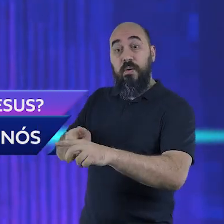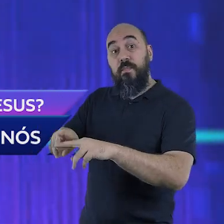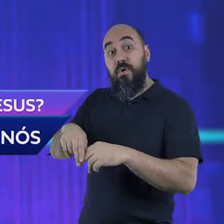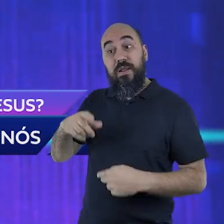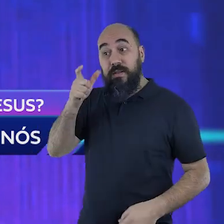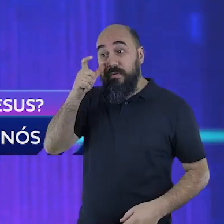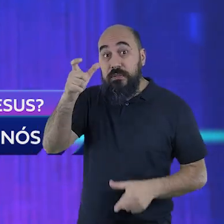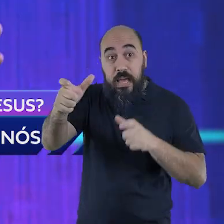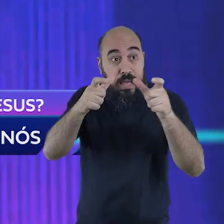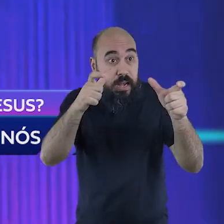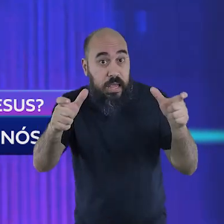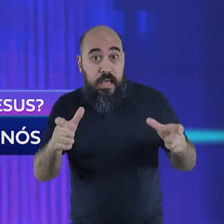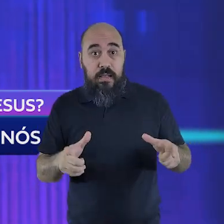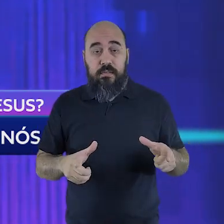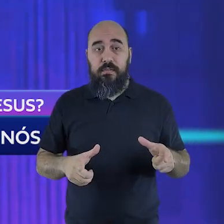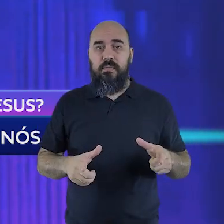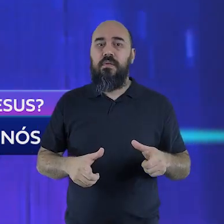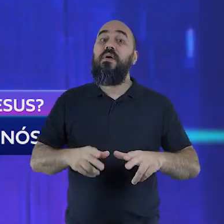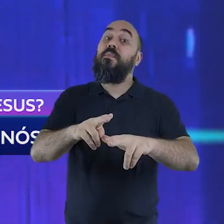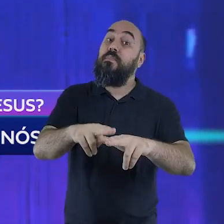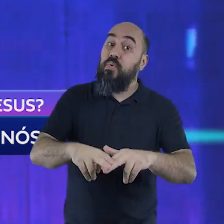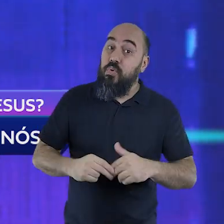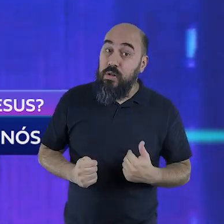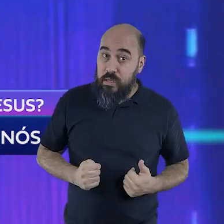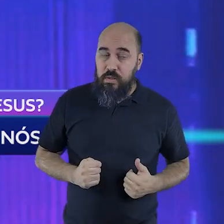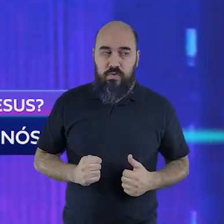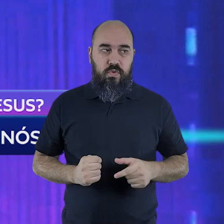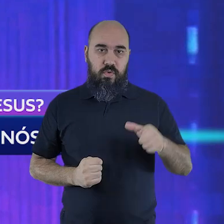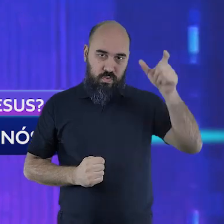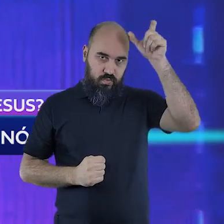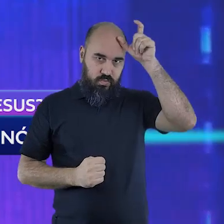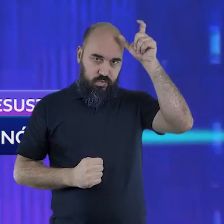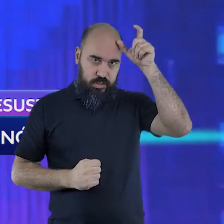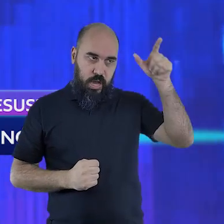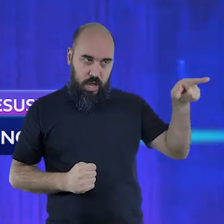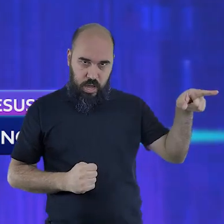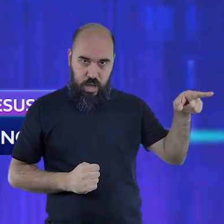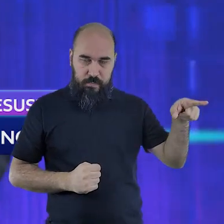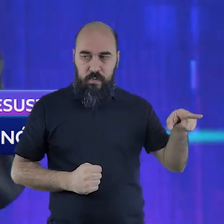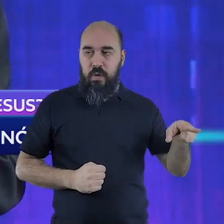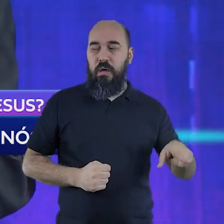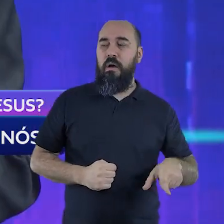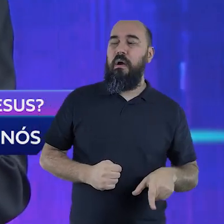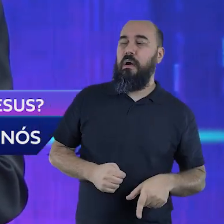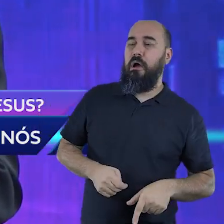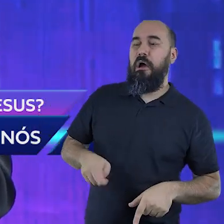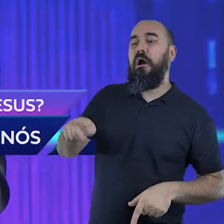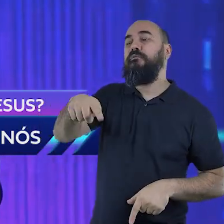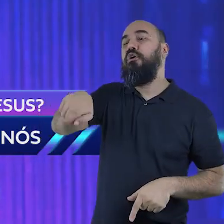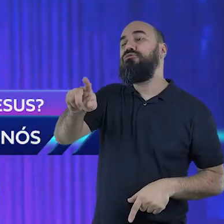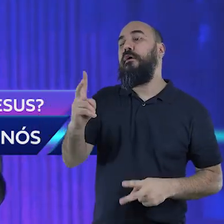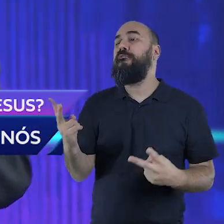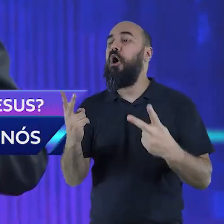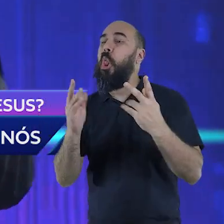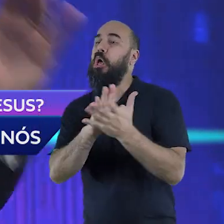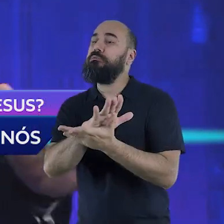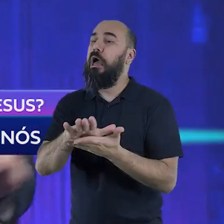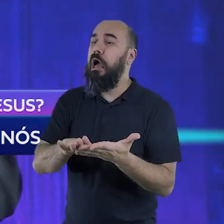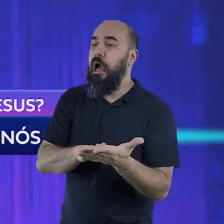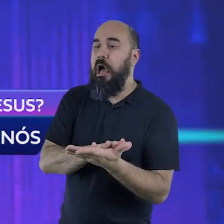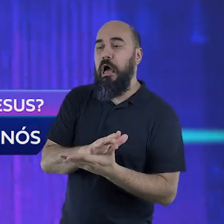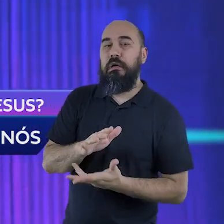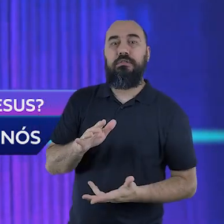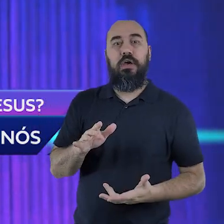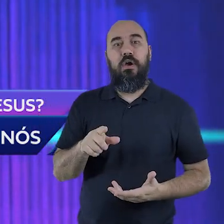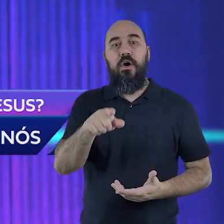portanto, nunca acredite na mentira que o diabo conta por aí de que a sua vida não tem valor. De que você não